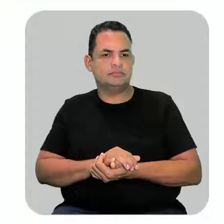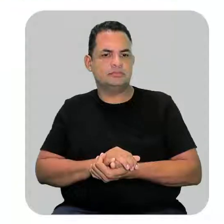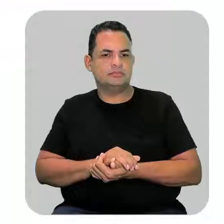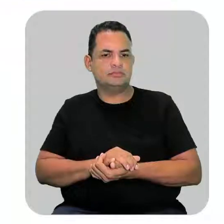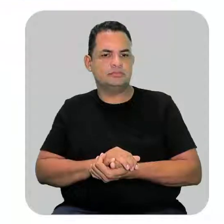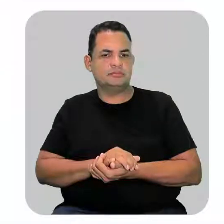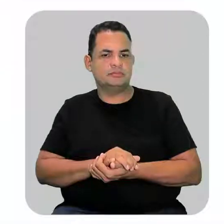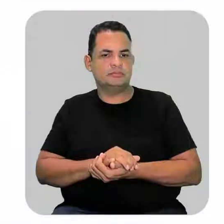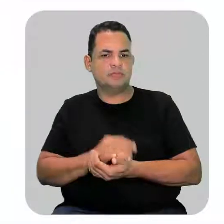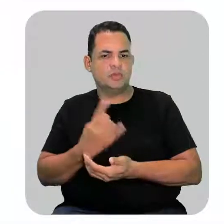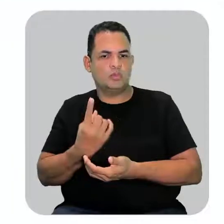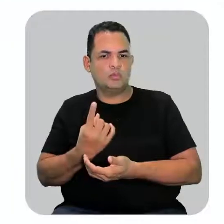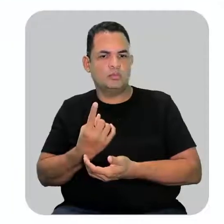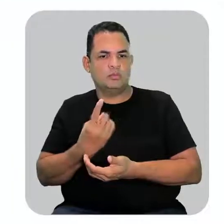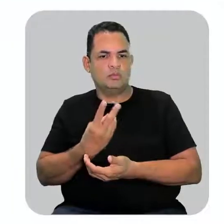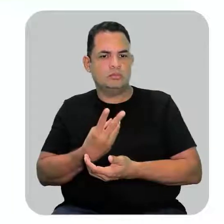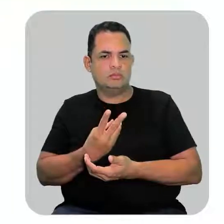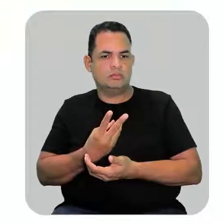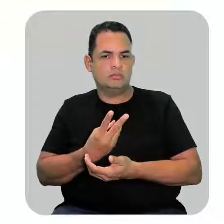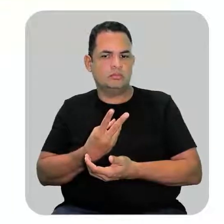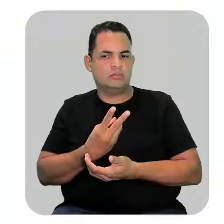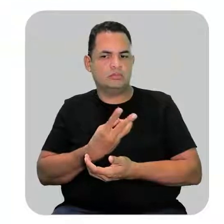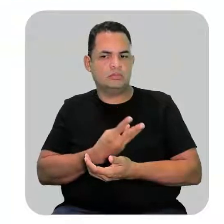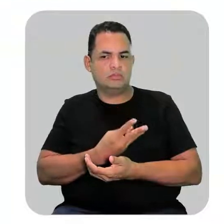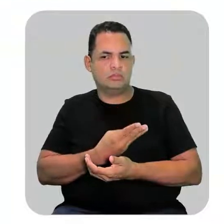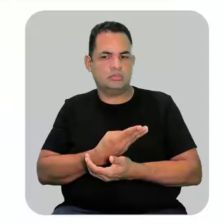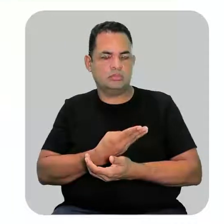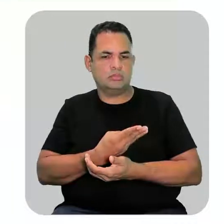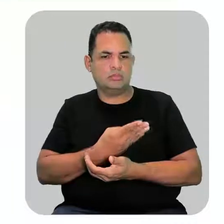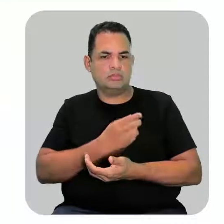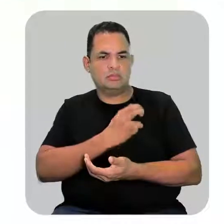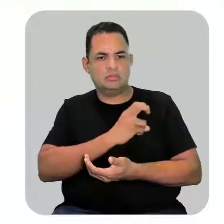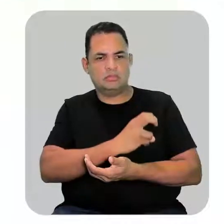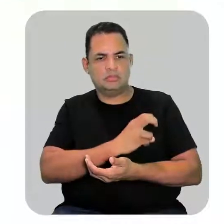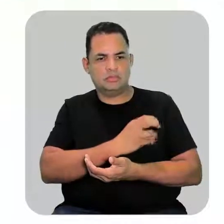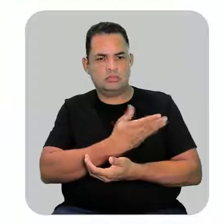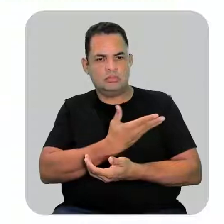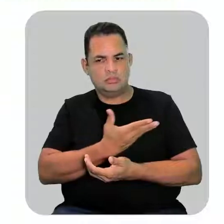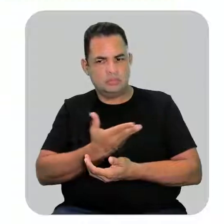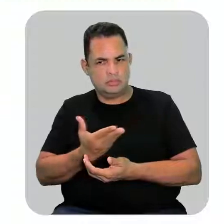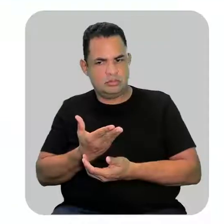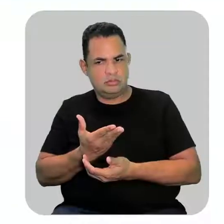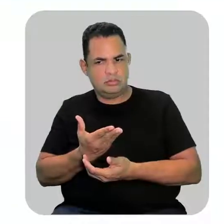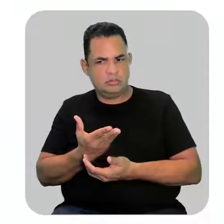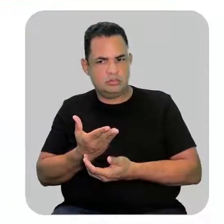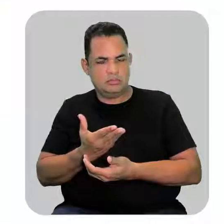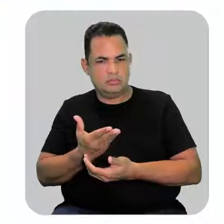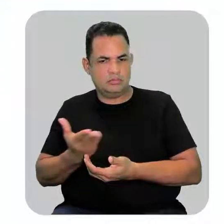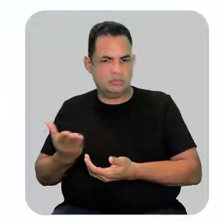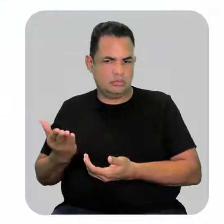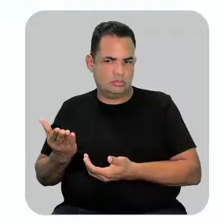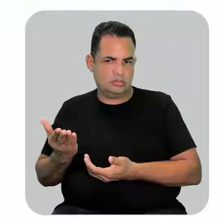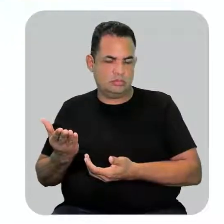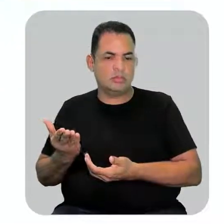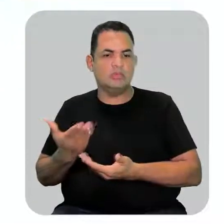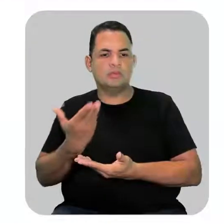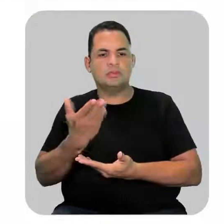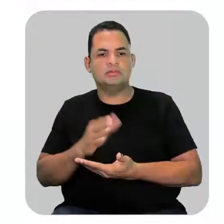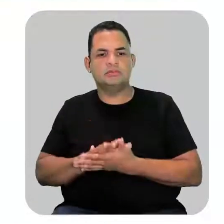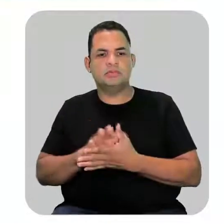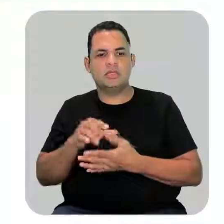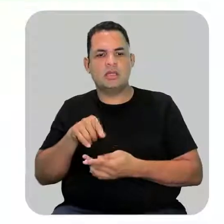esse lado aqui, ó. 1, 2, 3, 4, 5. Independente se a minha